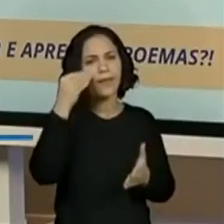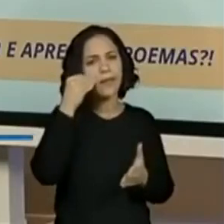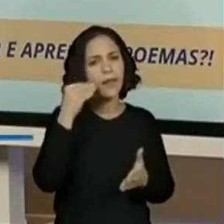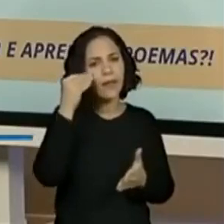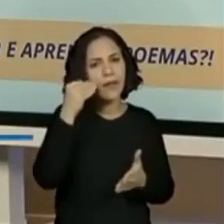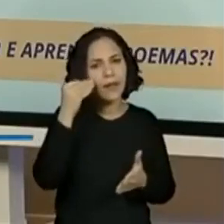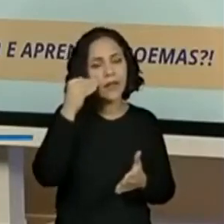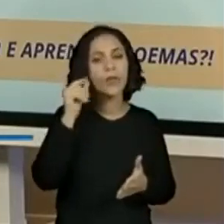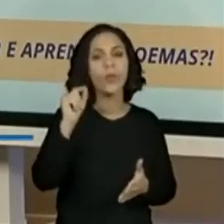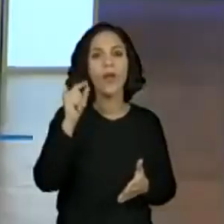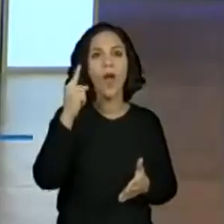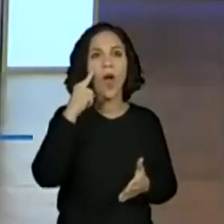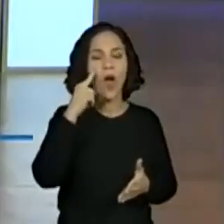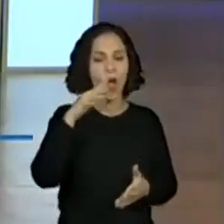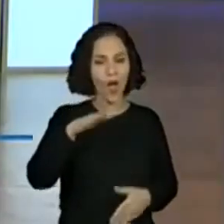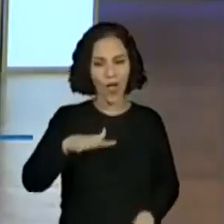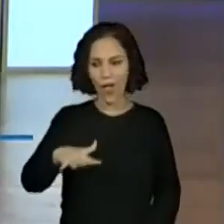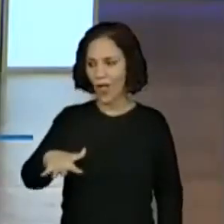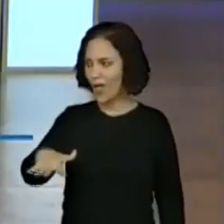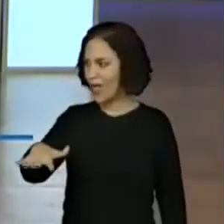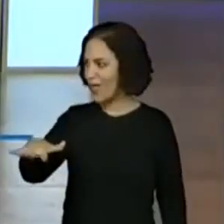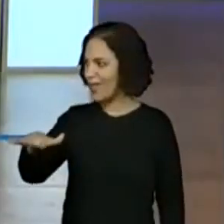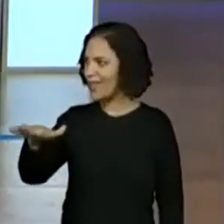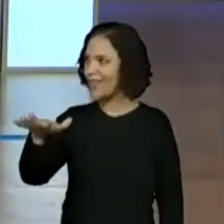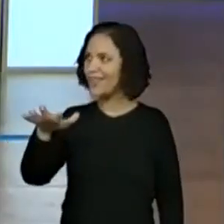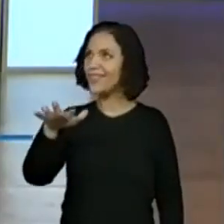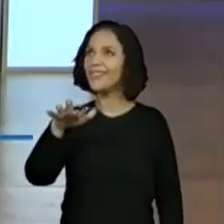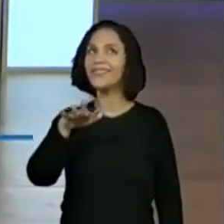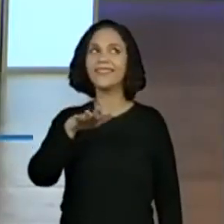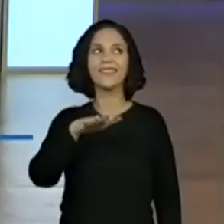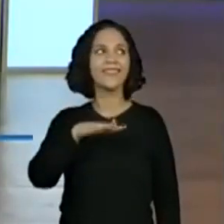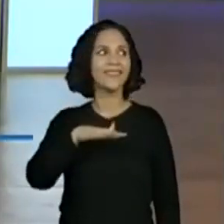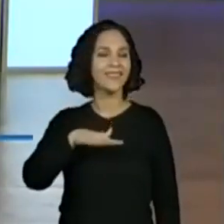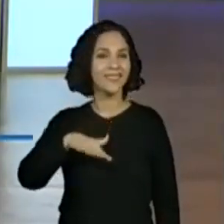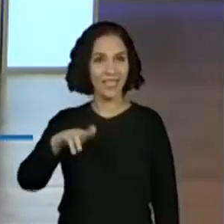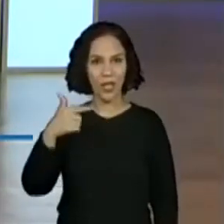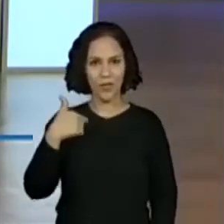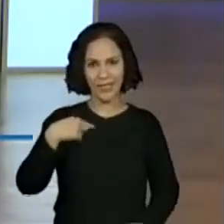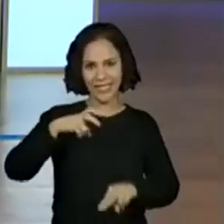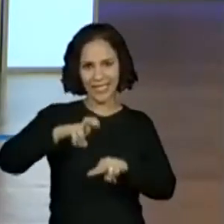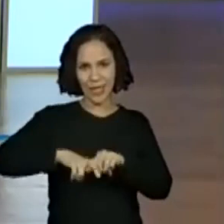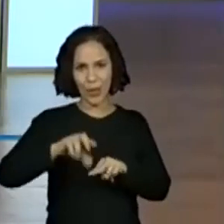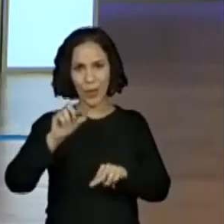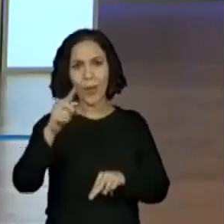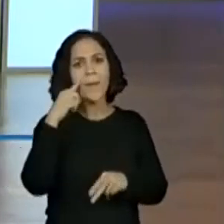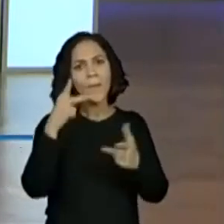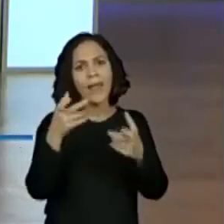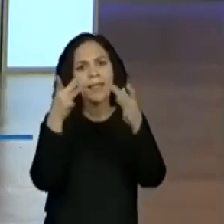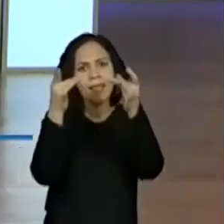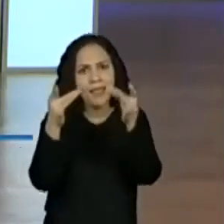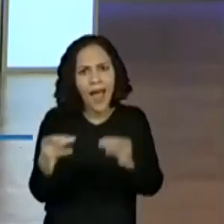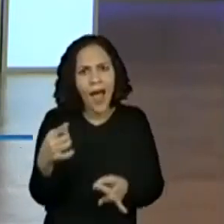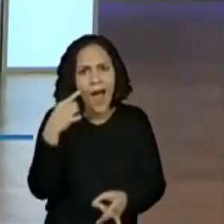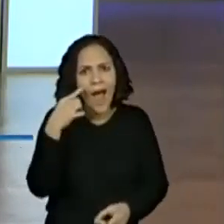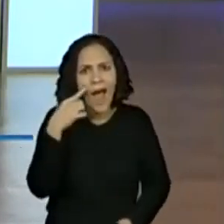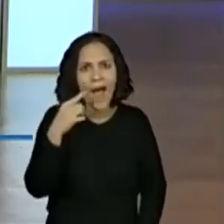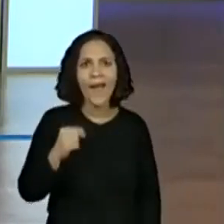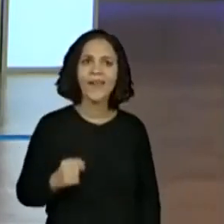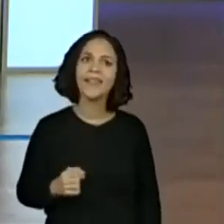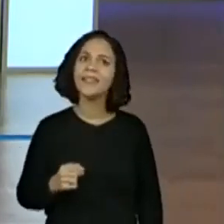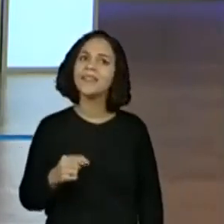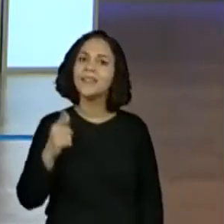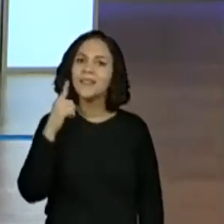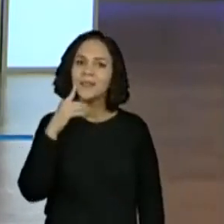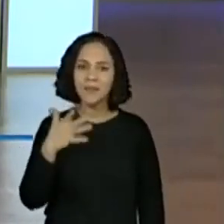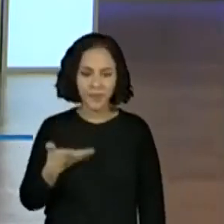no que está montado aqui agora, ó. Eu vou até sentar um pouquinho, vamos ver os detalhes aqui, ó. A gente tem aqui